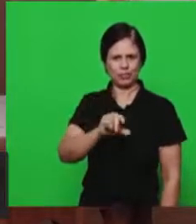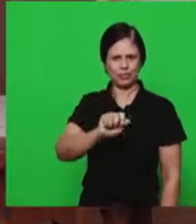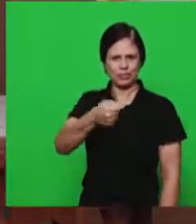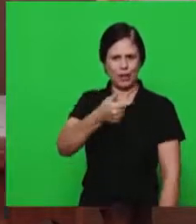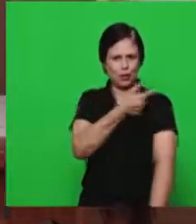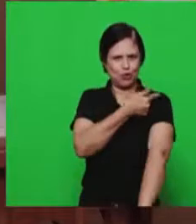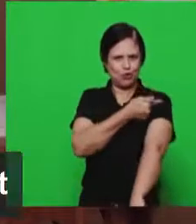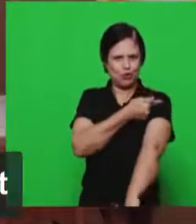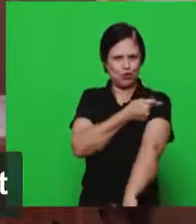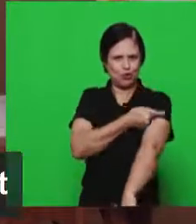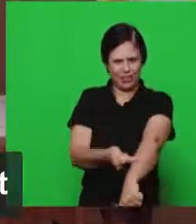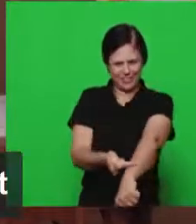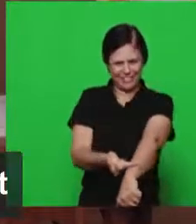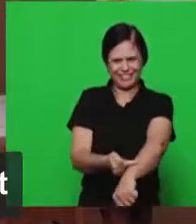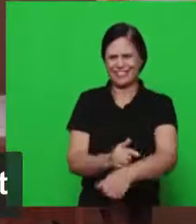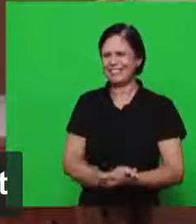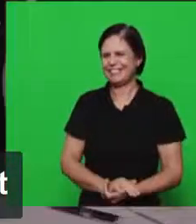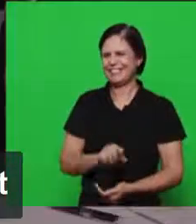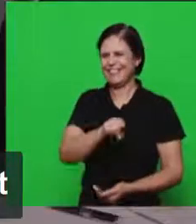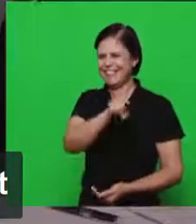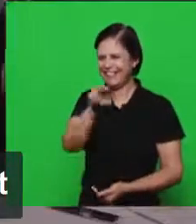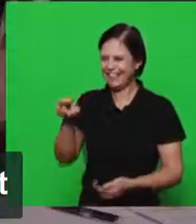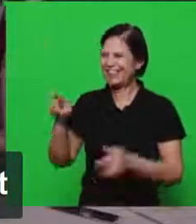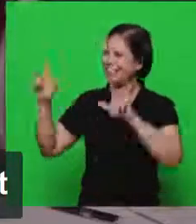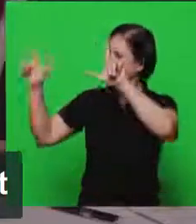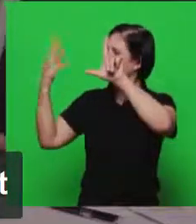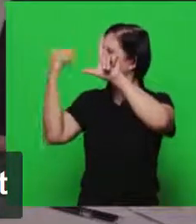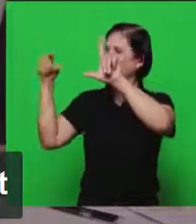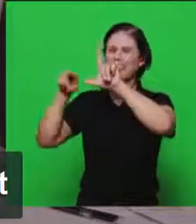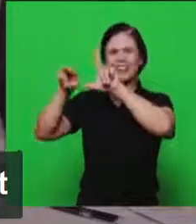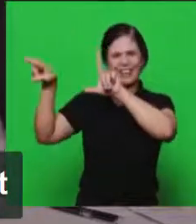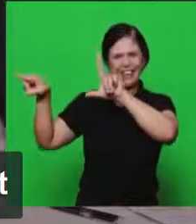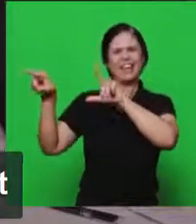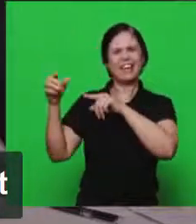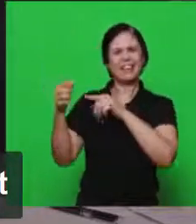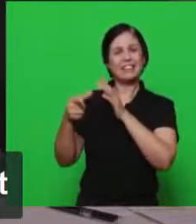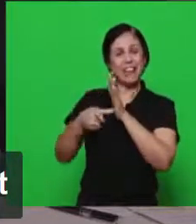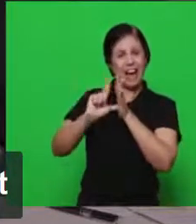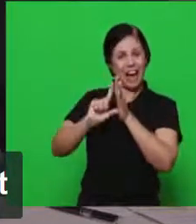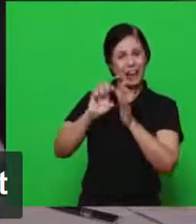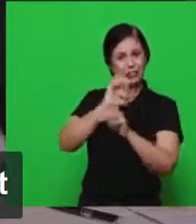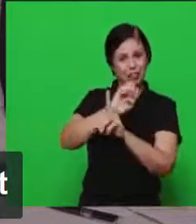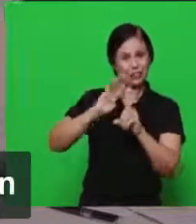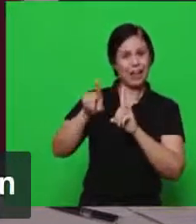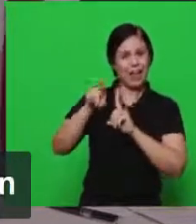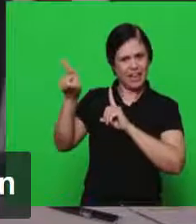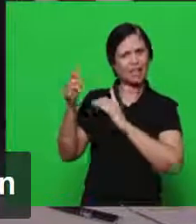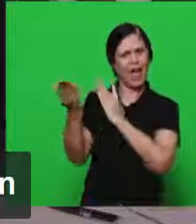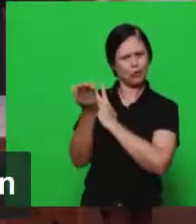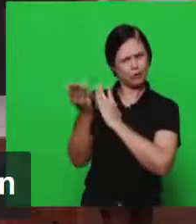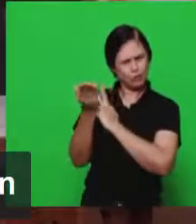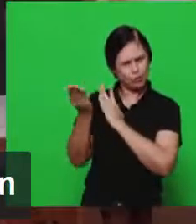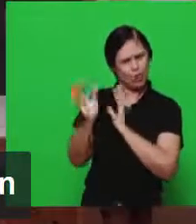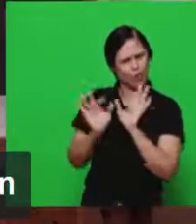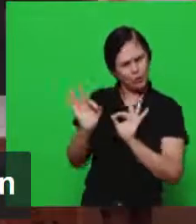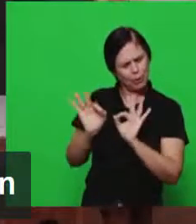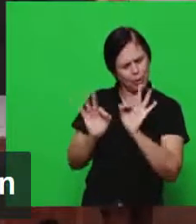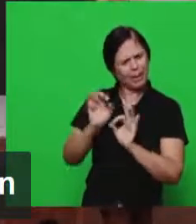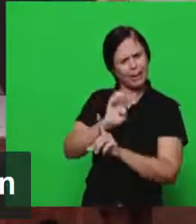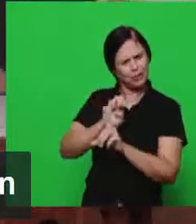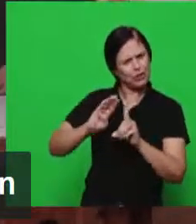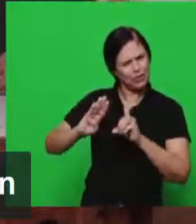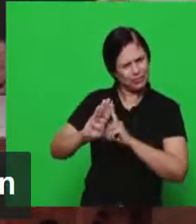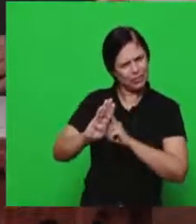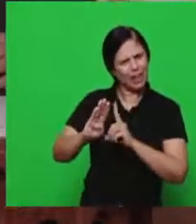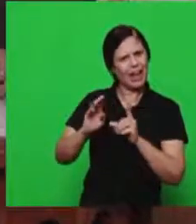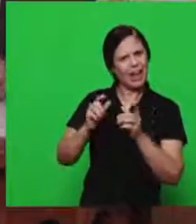irmãos nos ajudando aqui a compor o assunto desta manhã no